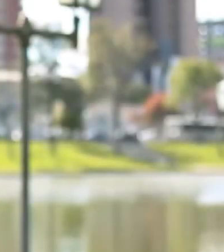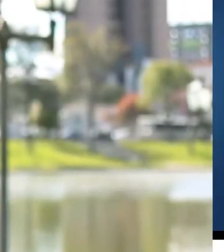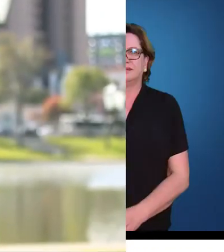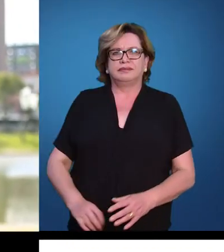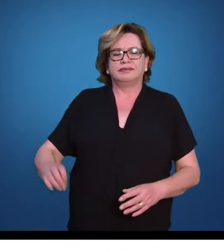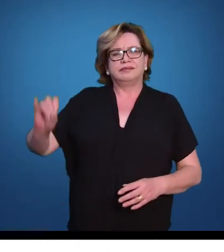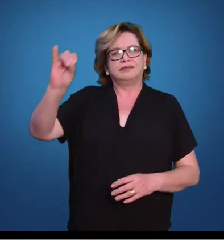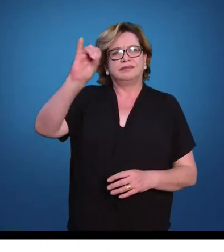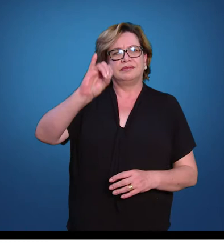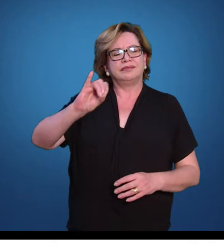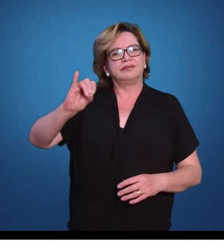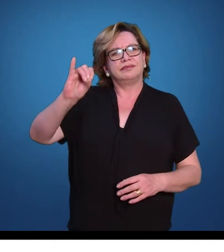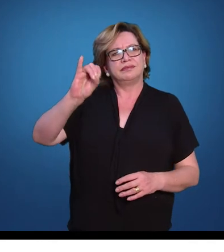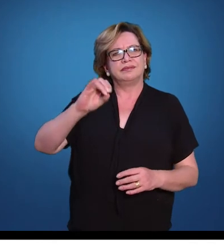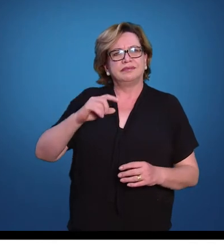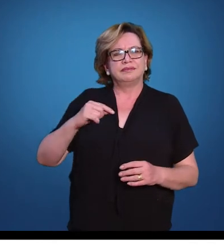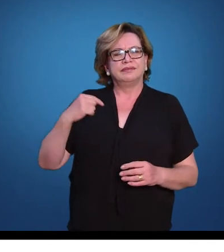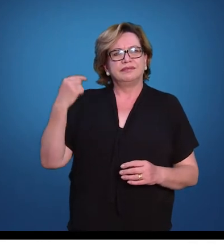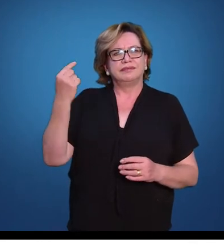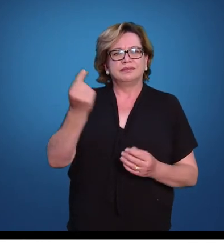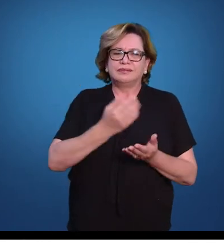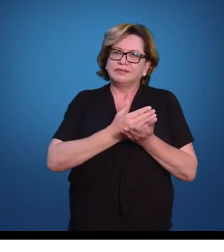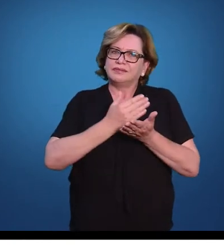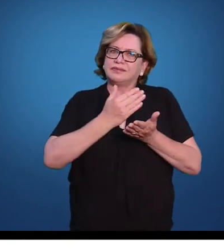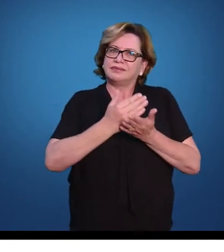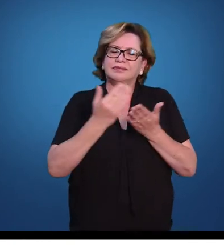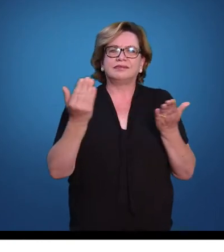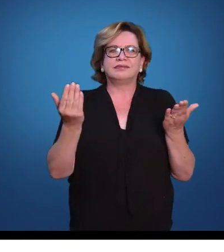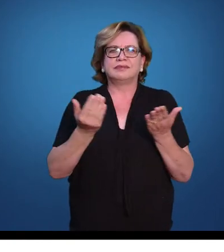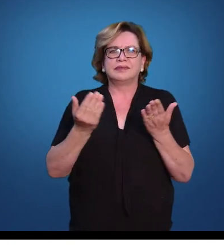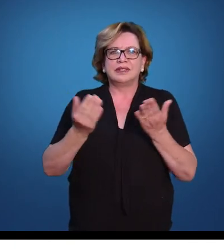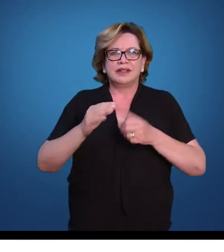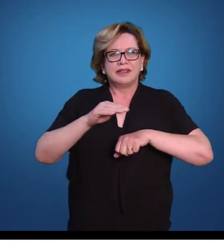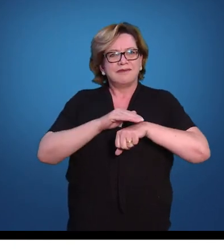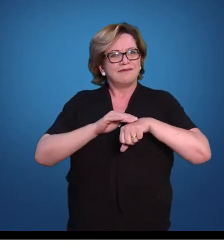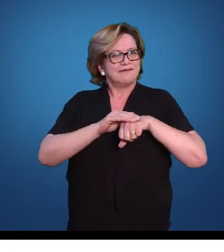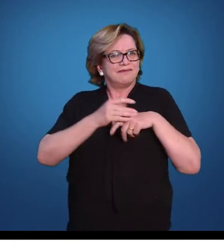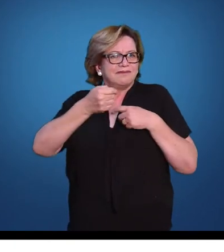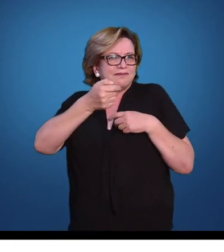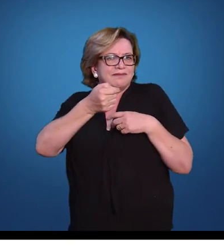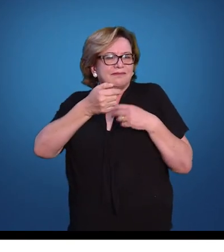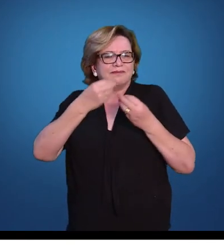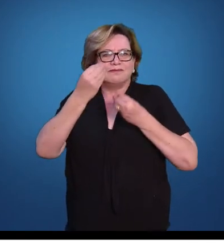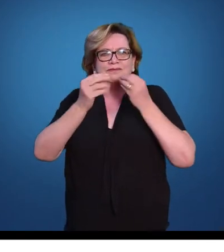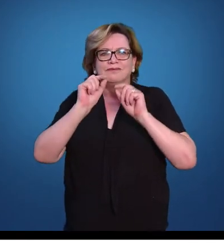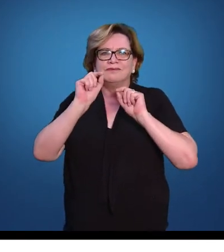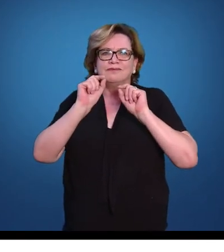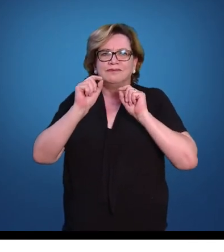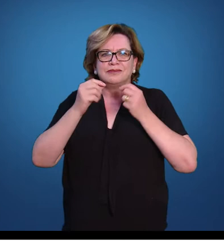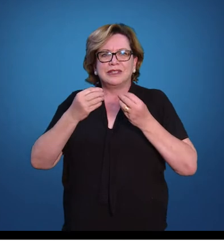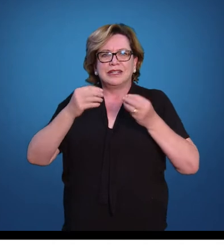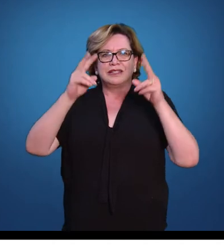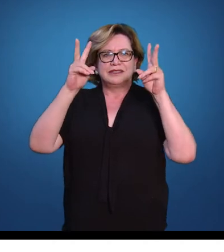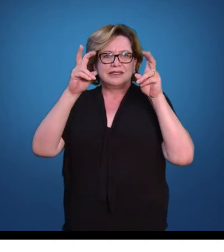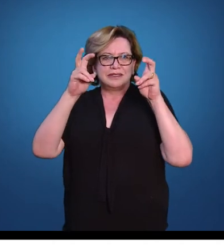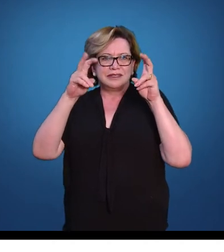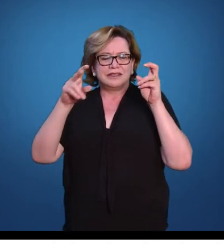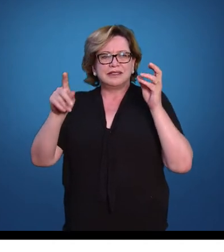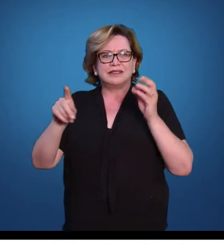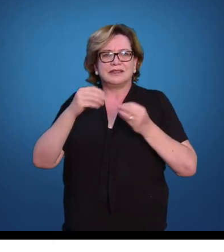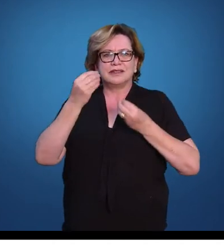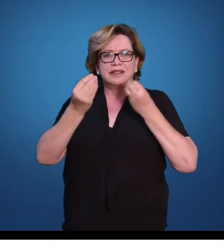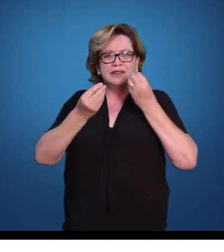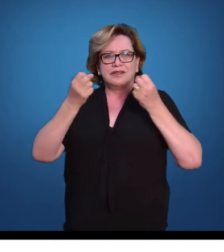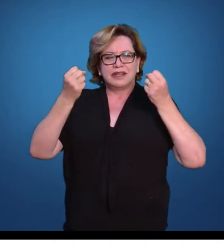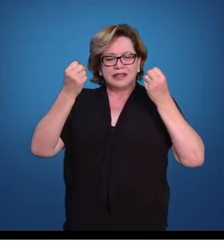Olá, nós vamos começar agora a conversar um pouco sobre o que é o nosso tema que